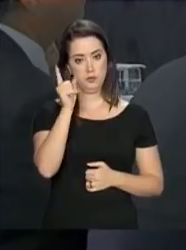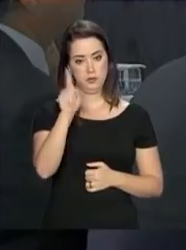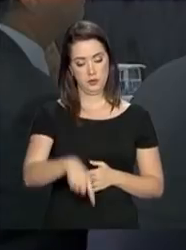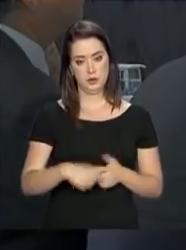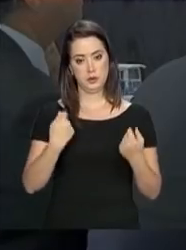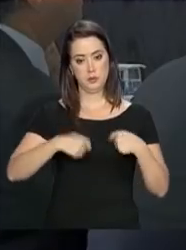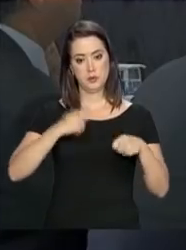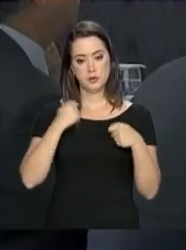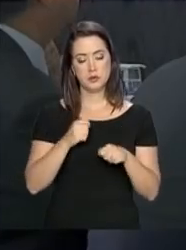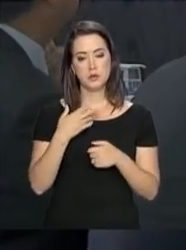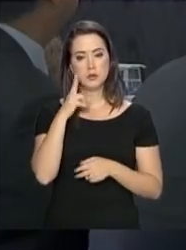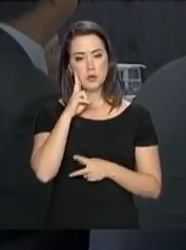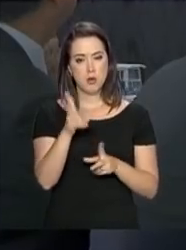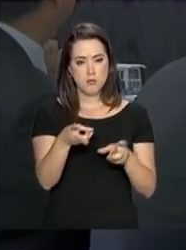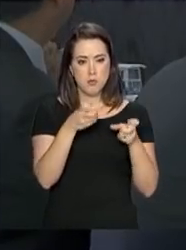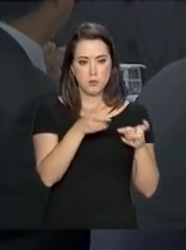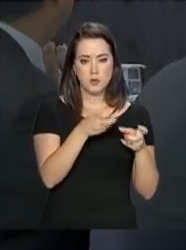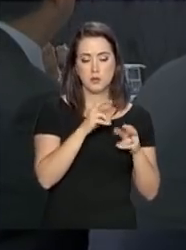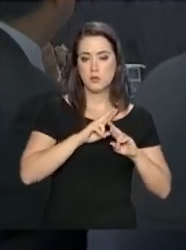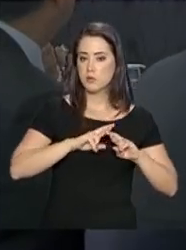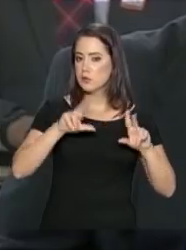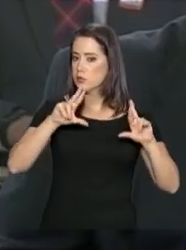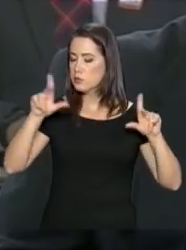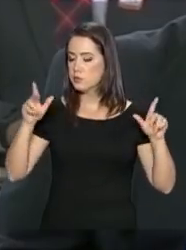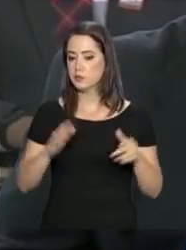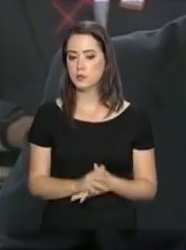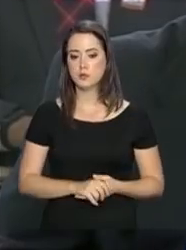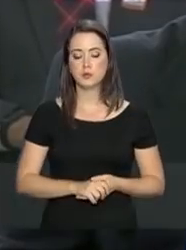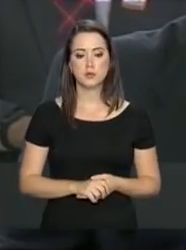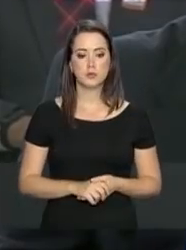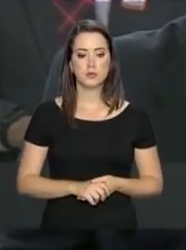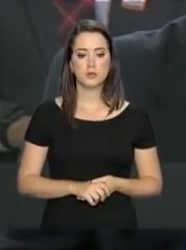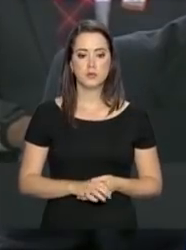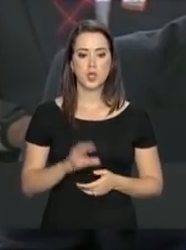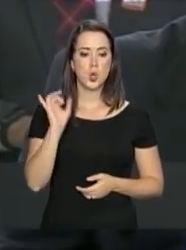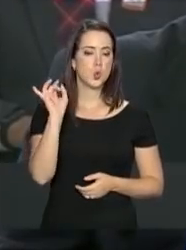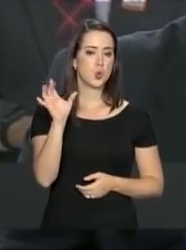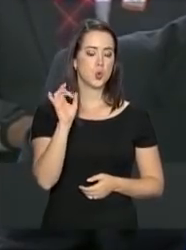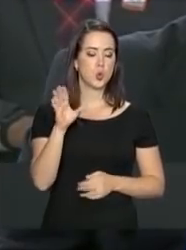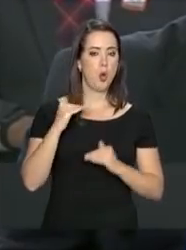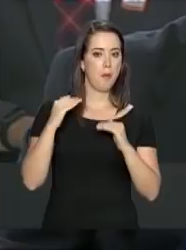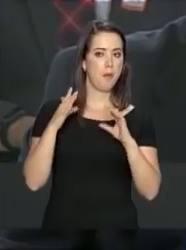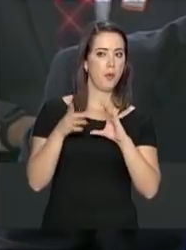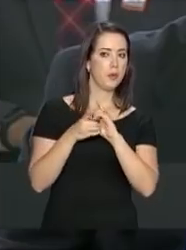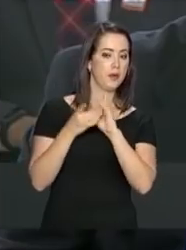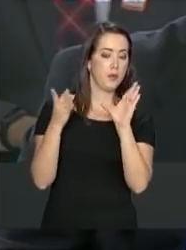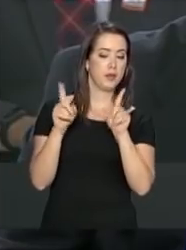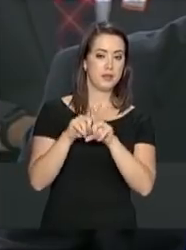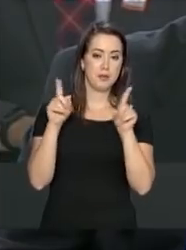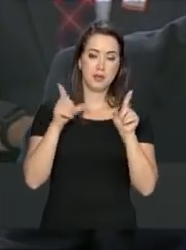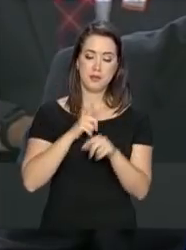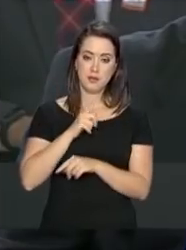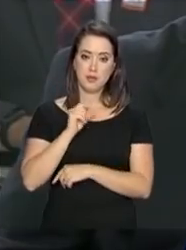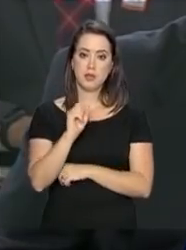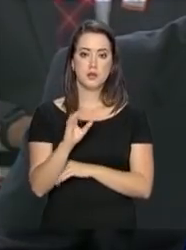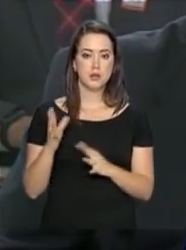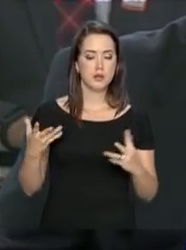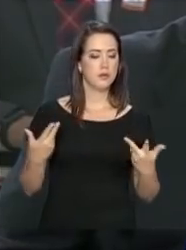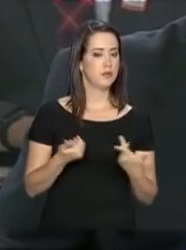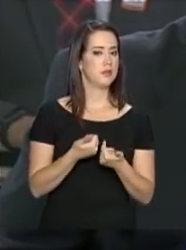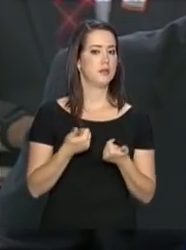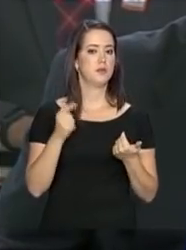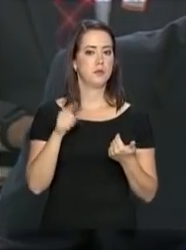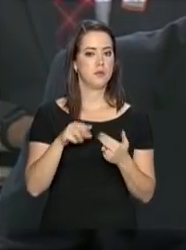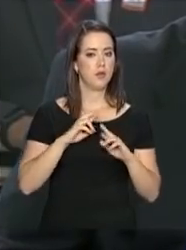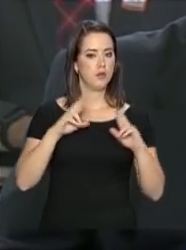é preciso observar a diversidade. Isso não é somente por democracia, mas para termos a eficiência.